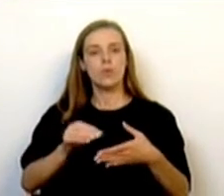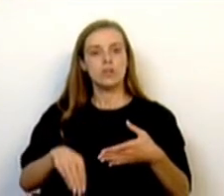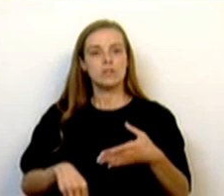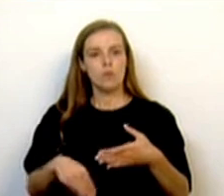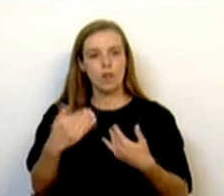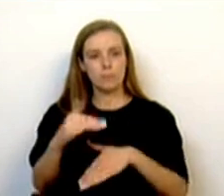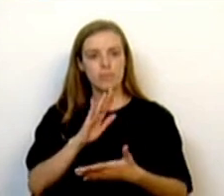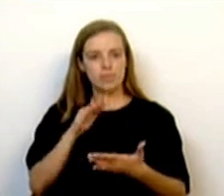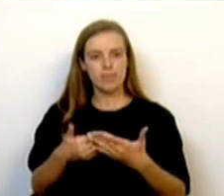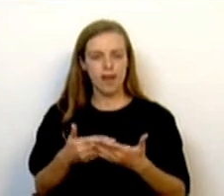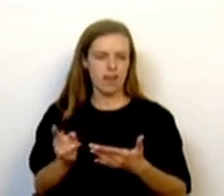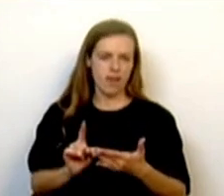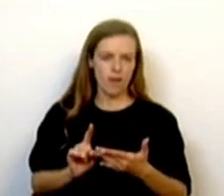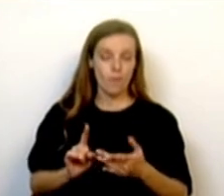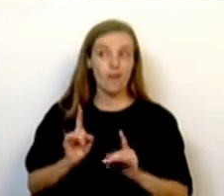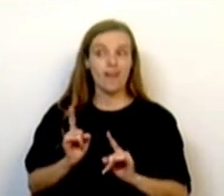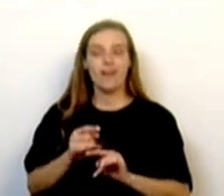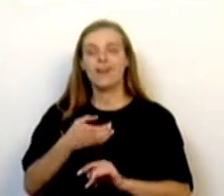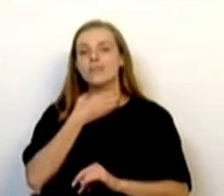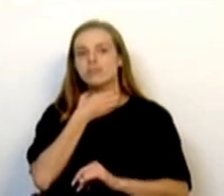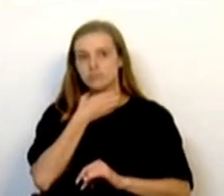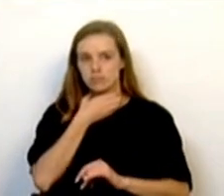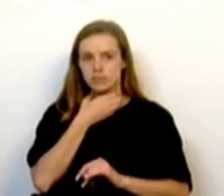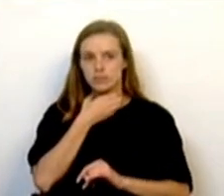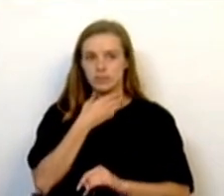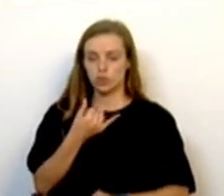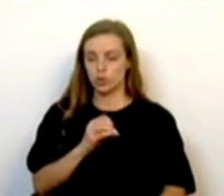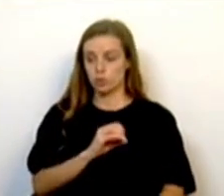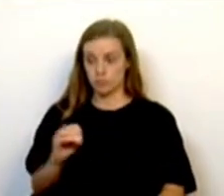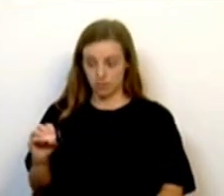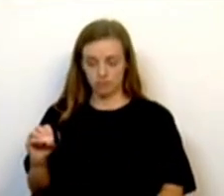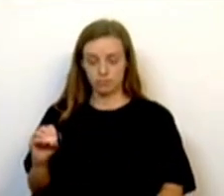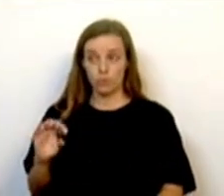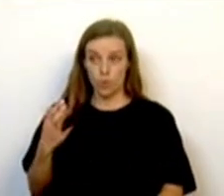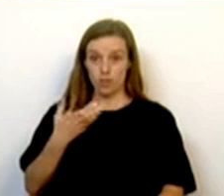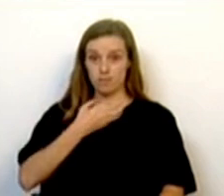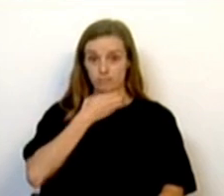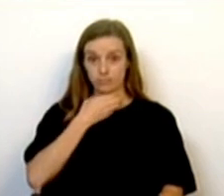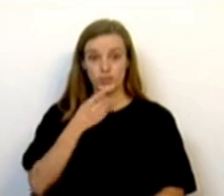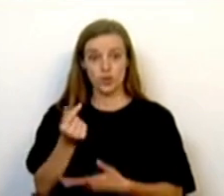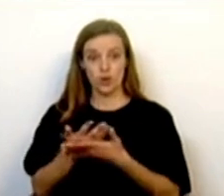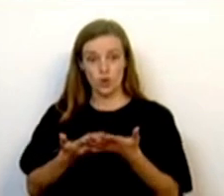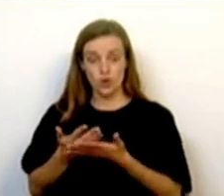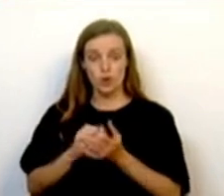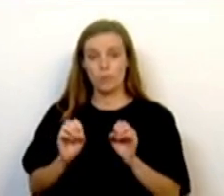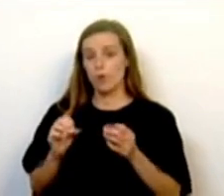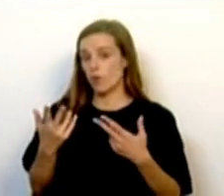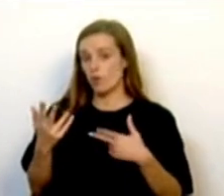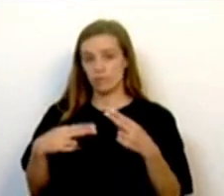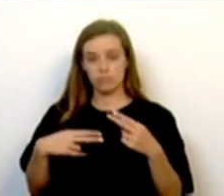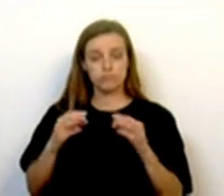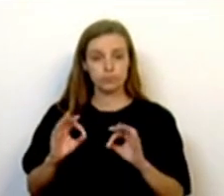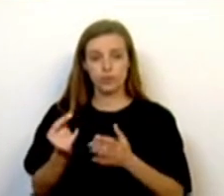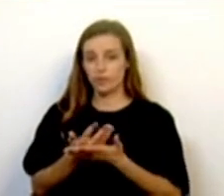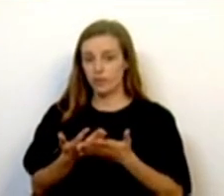fizermos, é preciso fazer um gráfico e pegar no ano 2000 e vir por aí fora. Quando há uma crise económica ou financeira, ou o que seja, de facto a